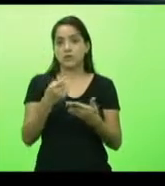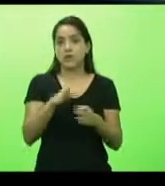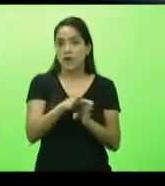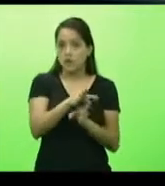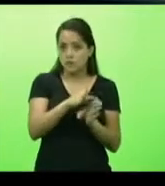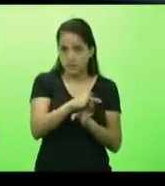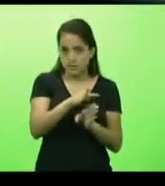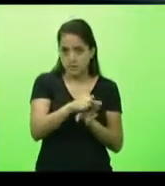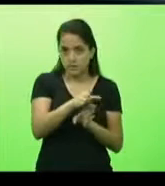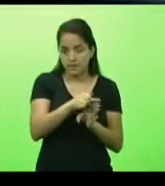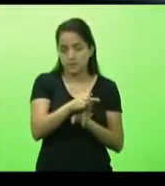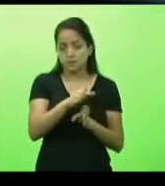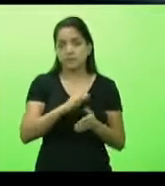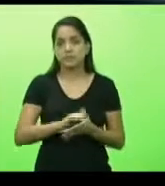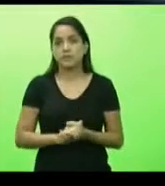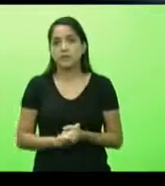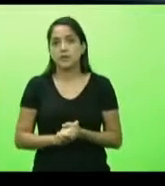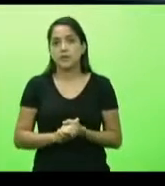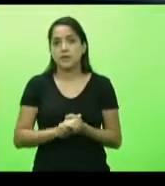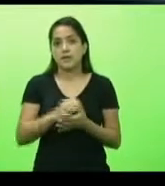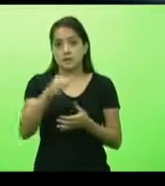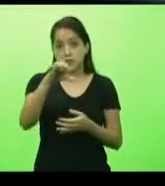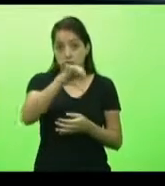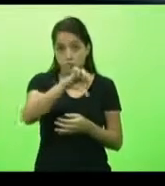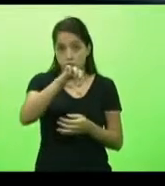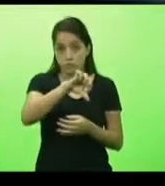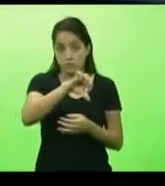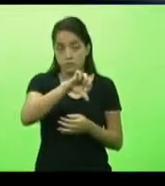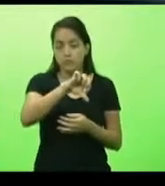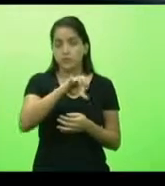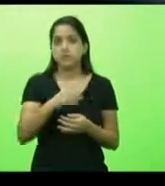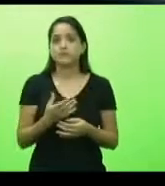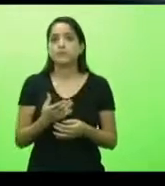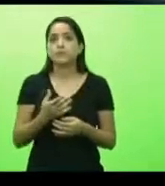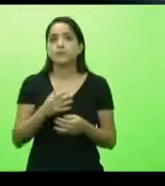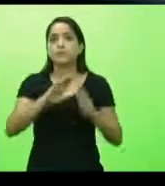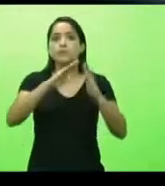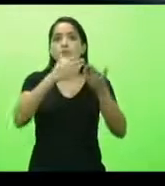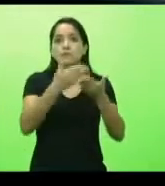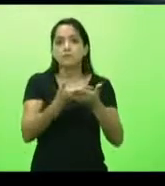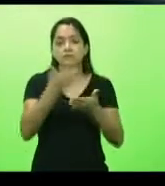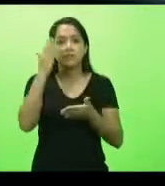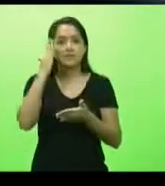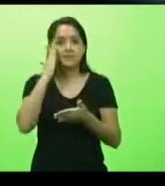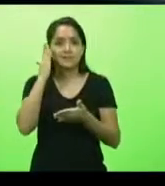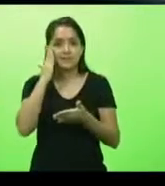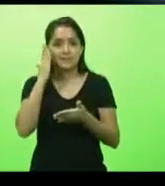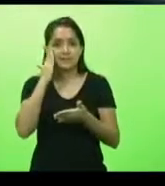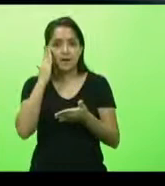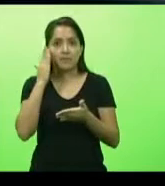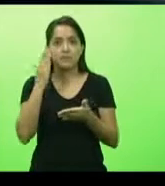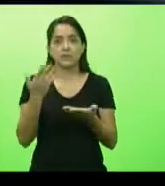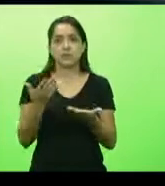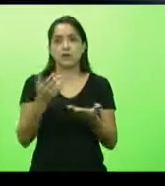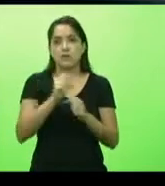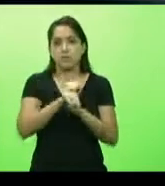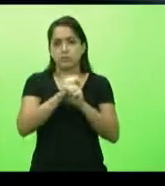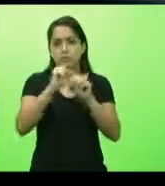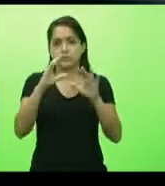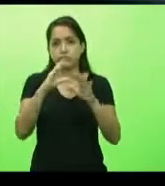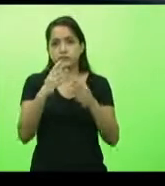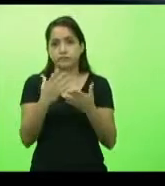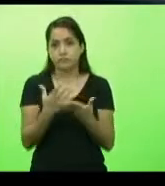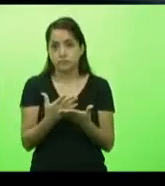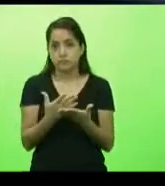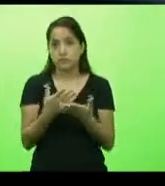sanitárias. Nono, além disso, quem está numa escola sabe que numa bomba de gasolina, no caixa de uma